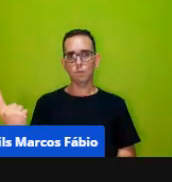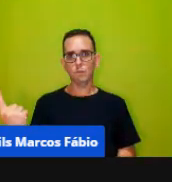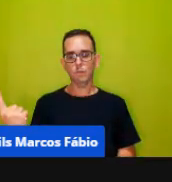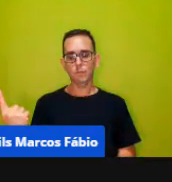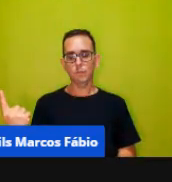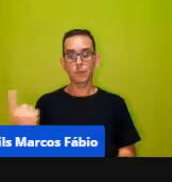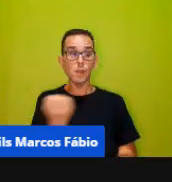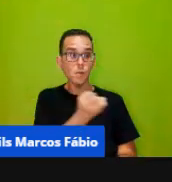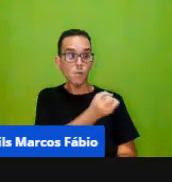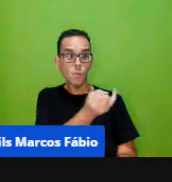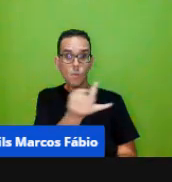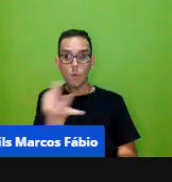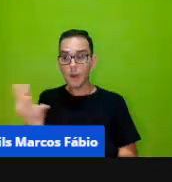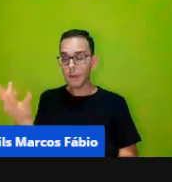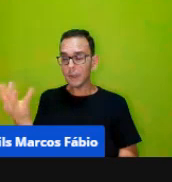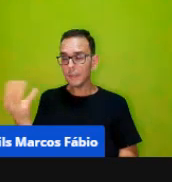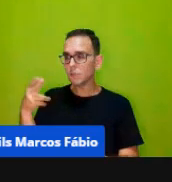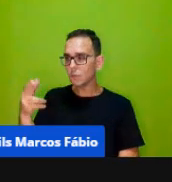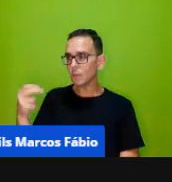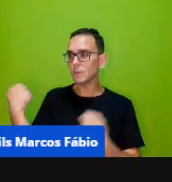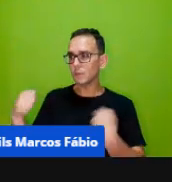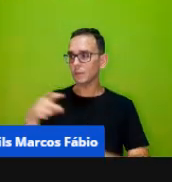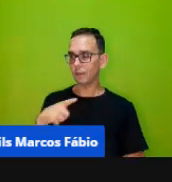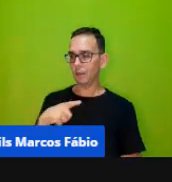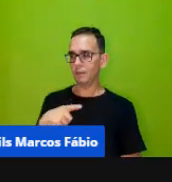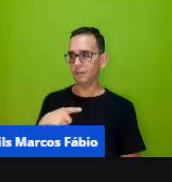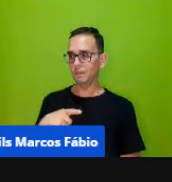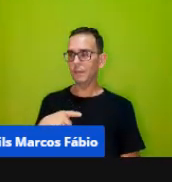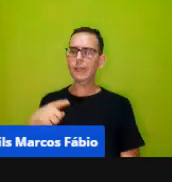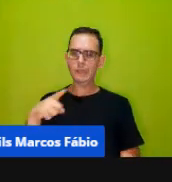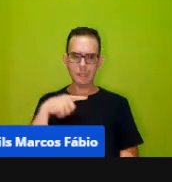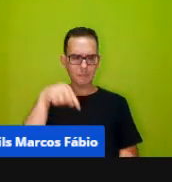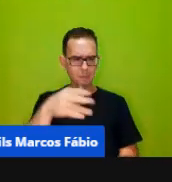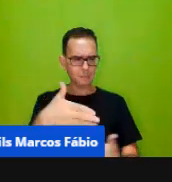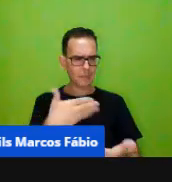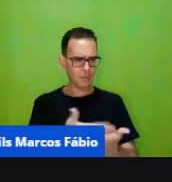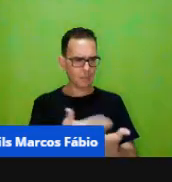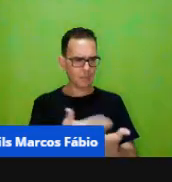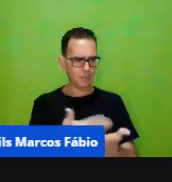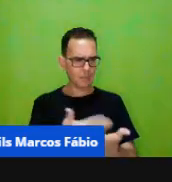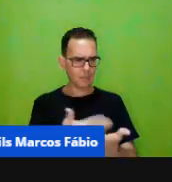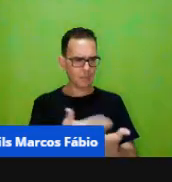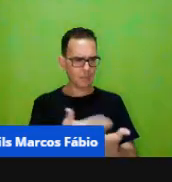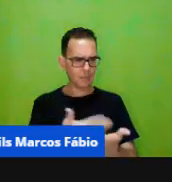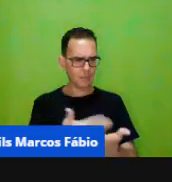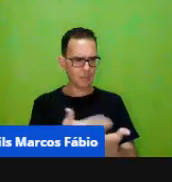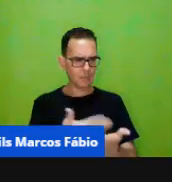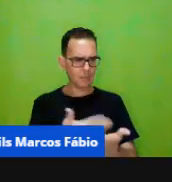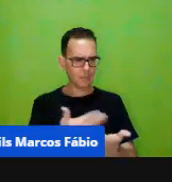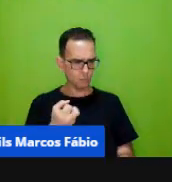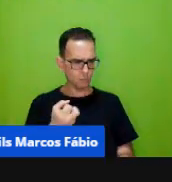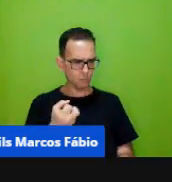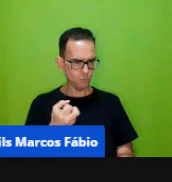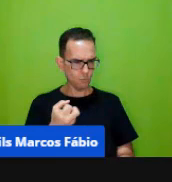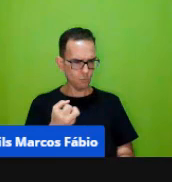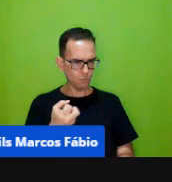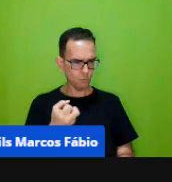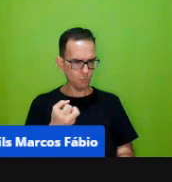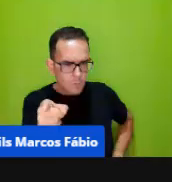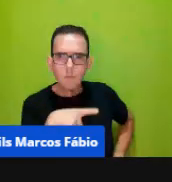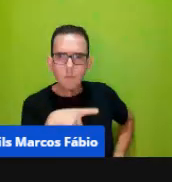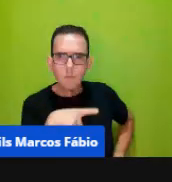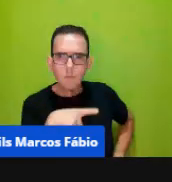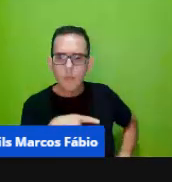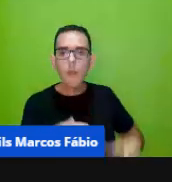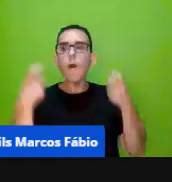tesouras nós precisamos nós temos aqui na nossa sala todas essas tesouras aonde está vamos